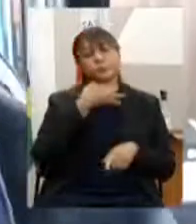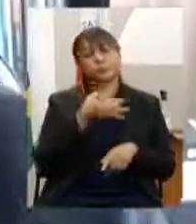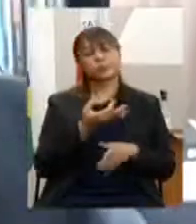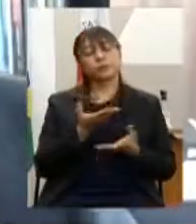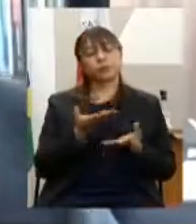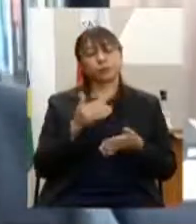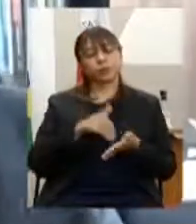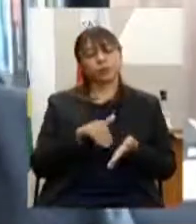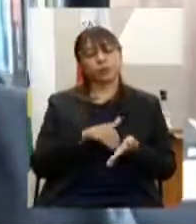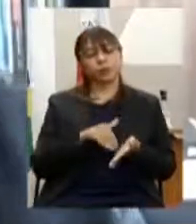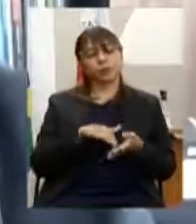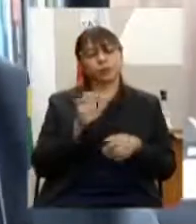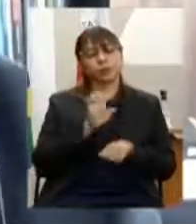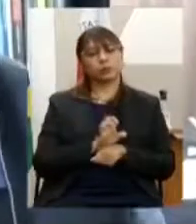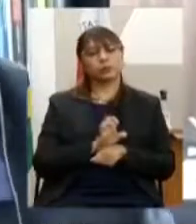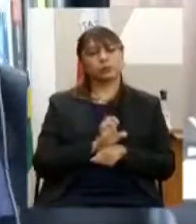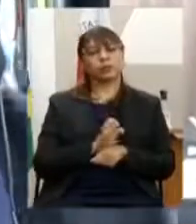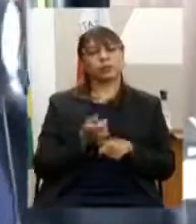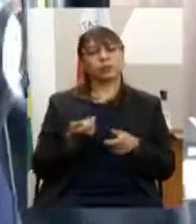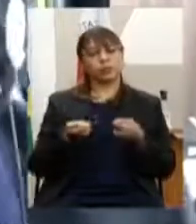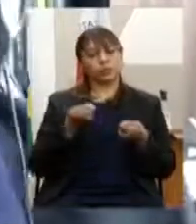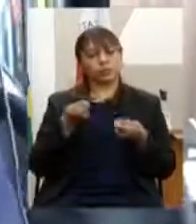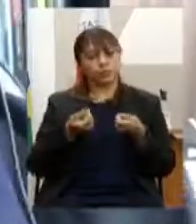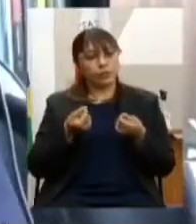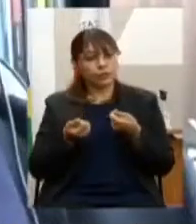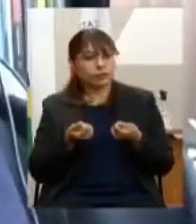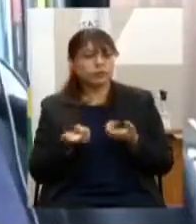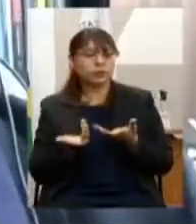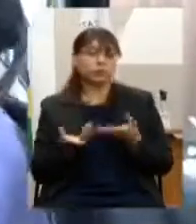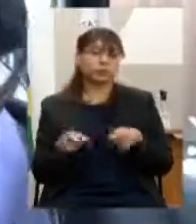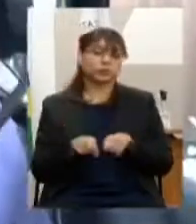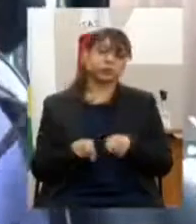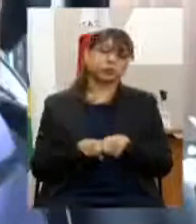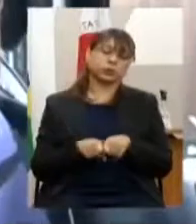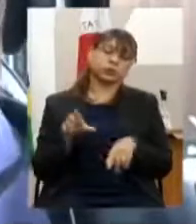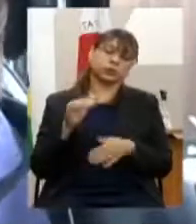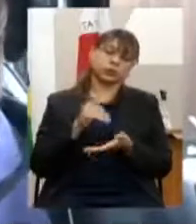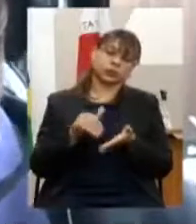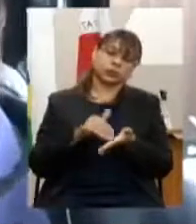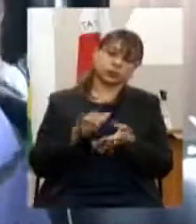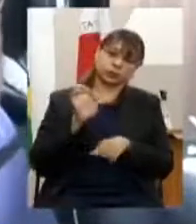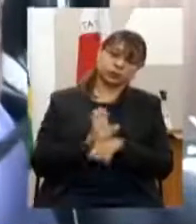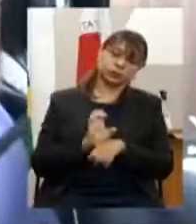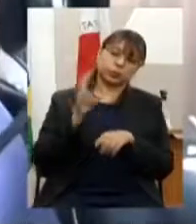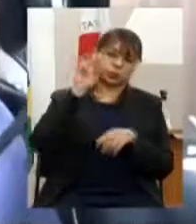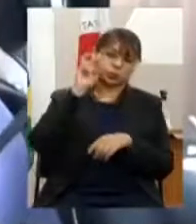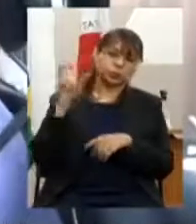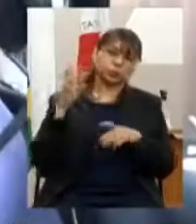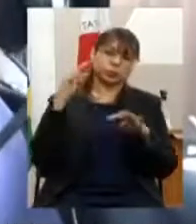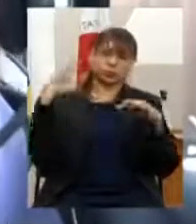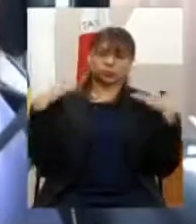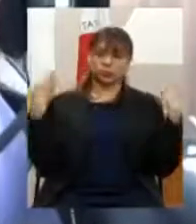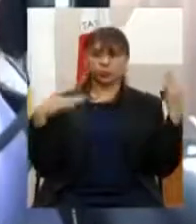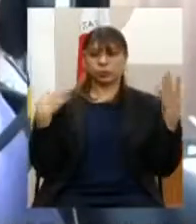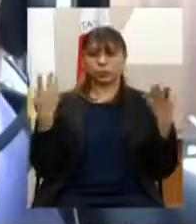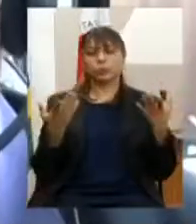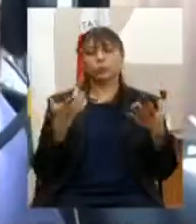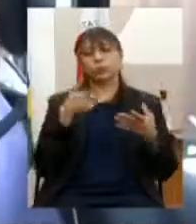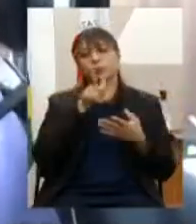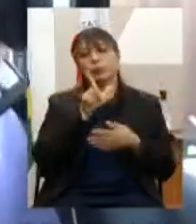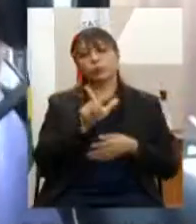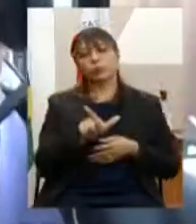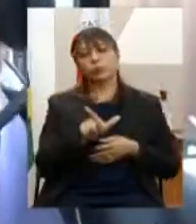do estado da fazenda e a secretaria de estado de cultura e turismo a adoção de providências para